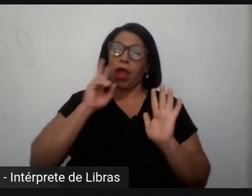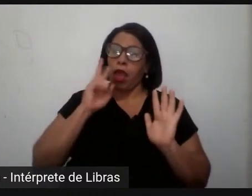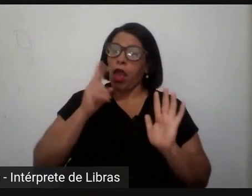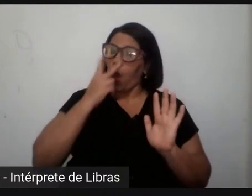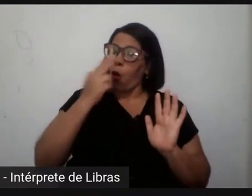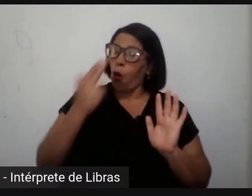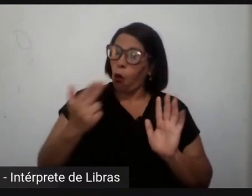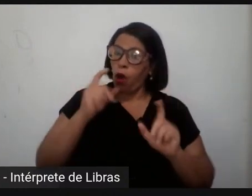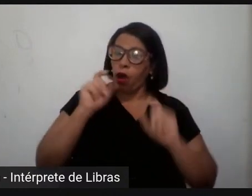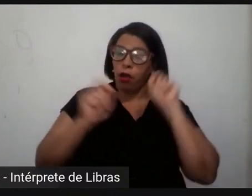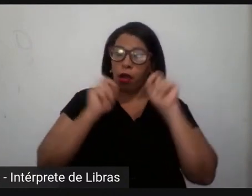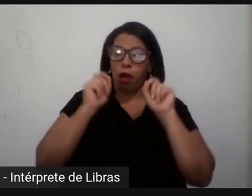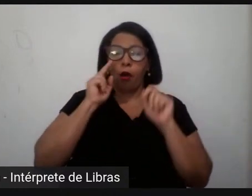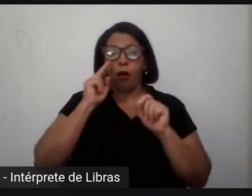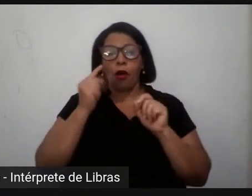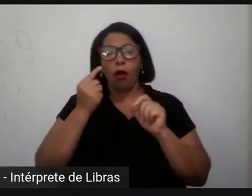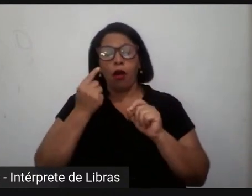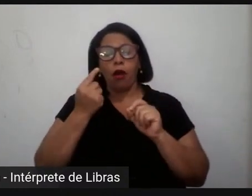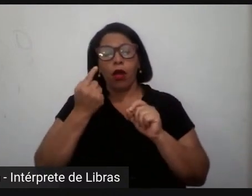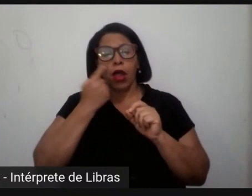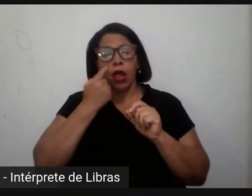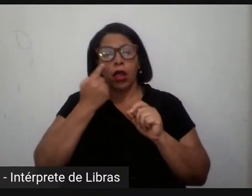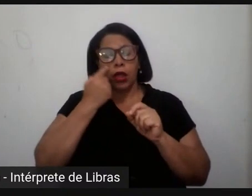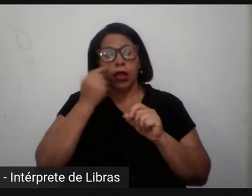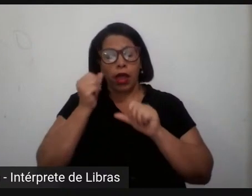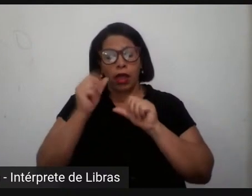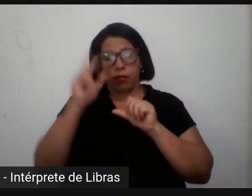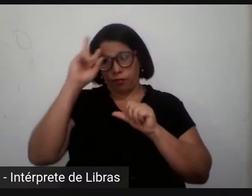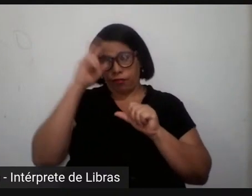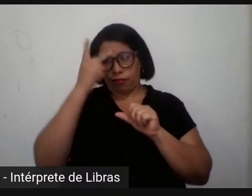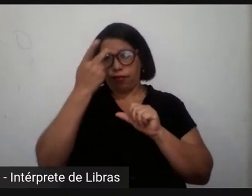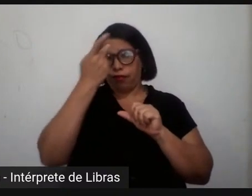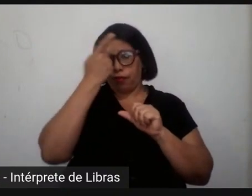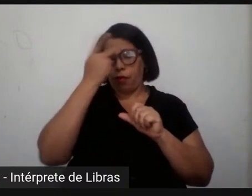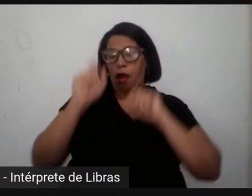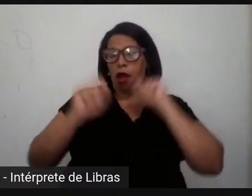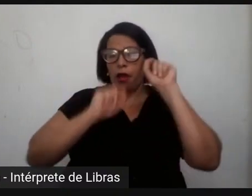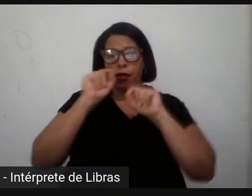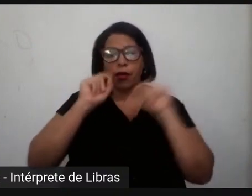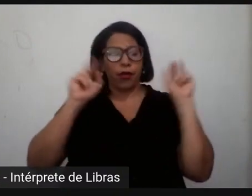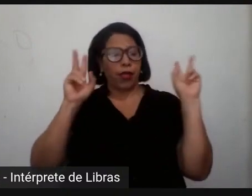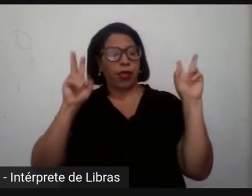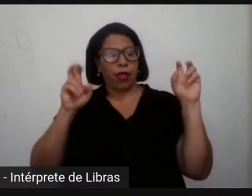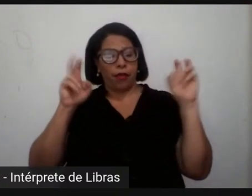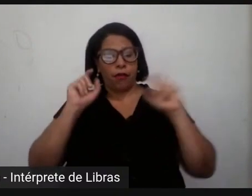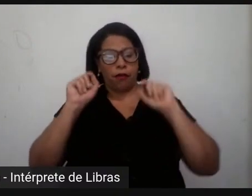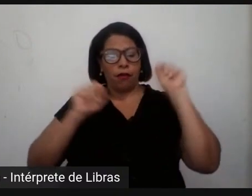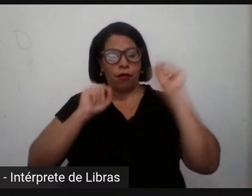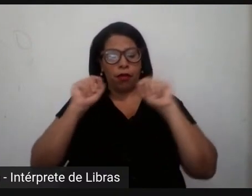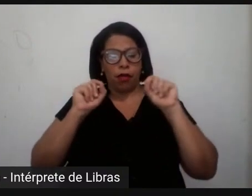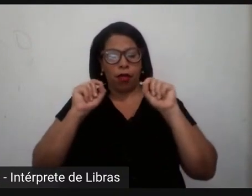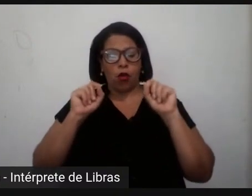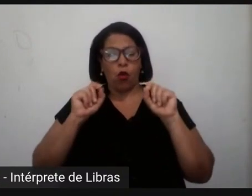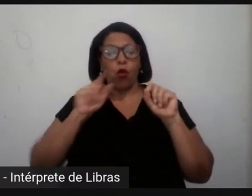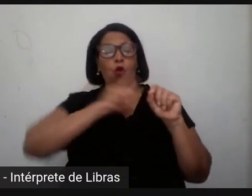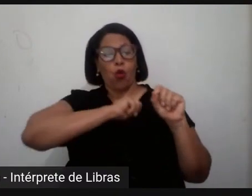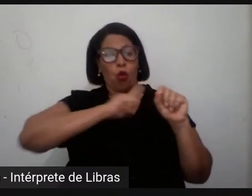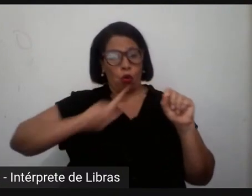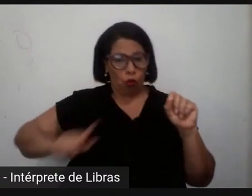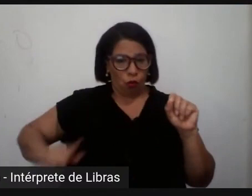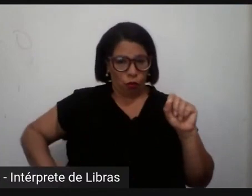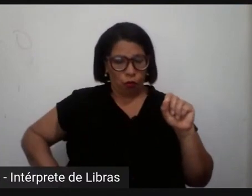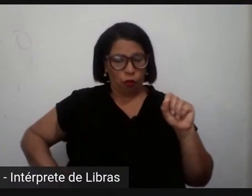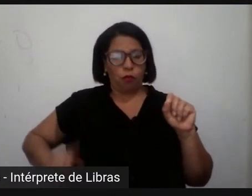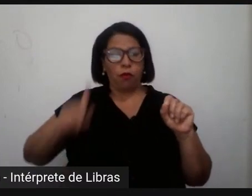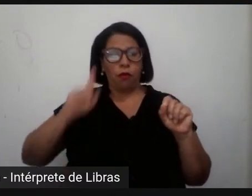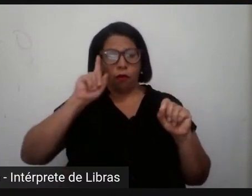tem que mudar a respeito do assunto é que o Estado deve ser, digamos